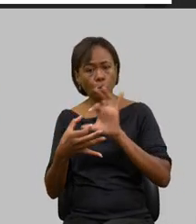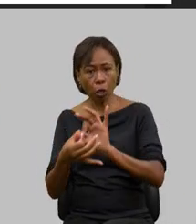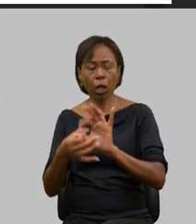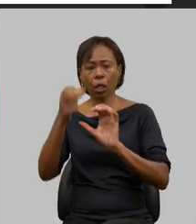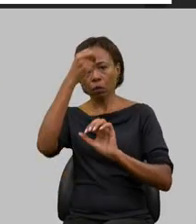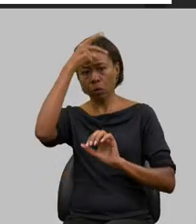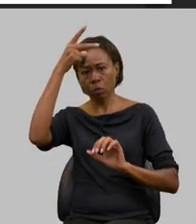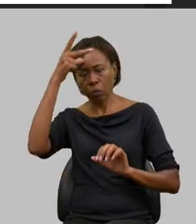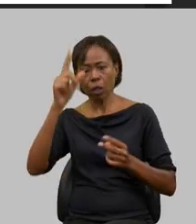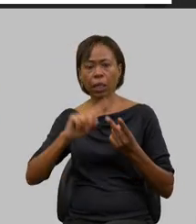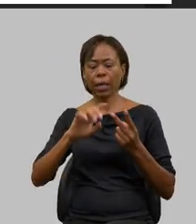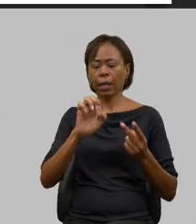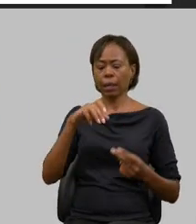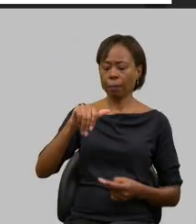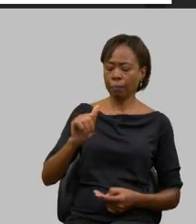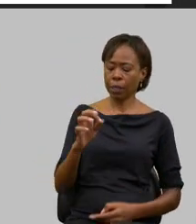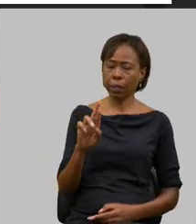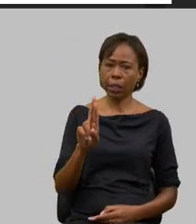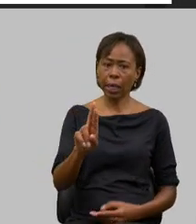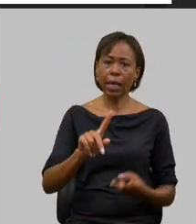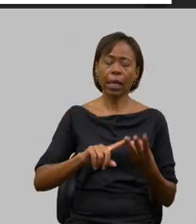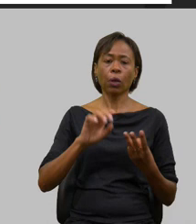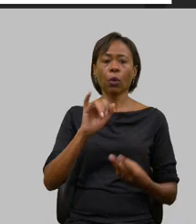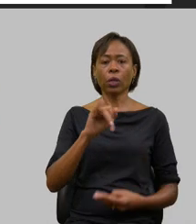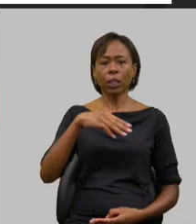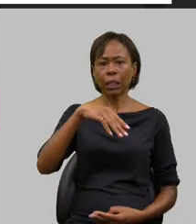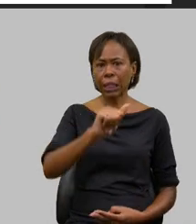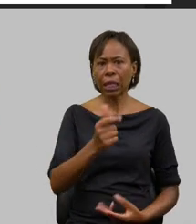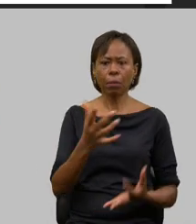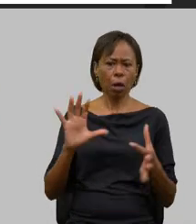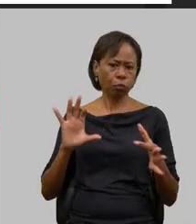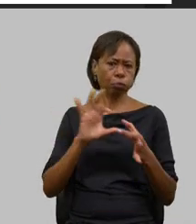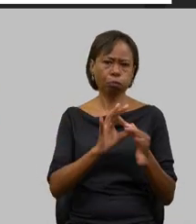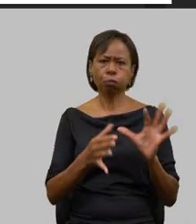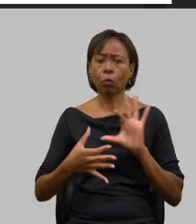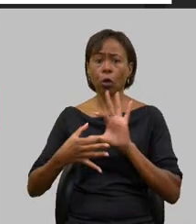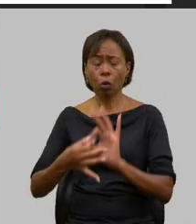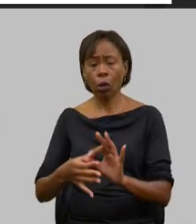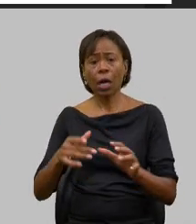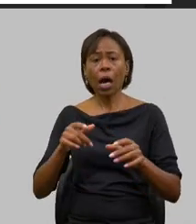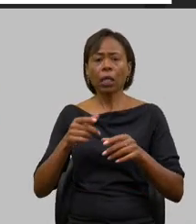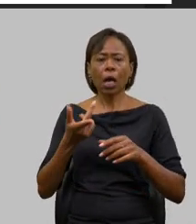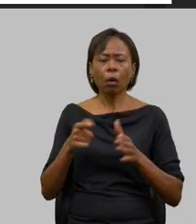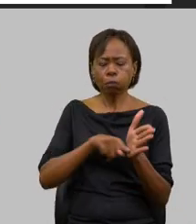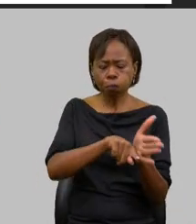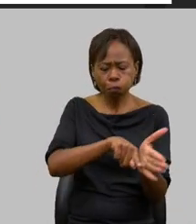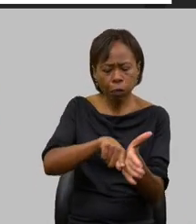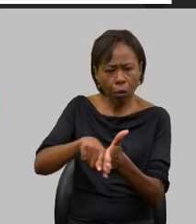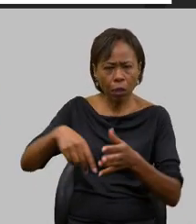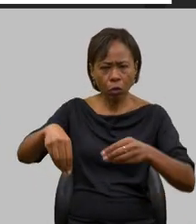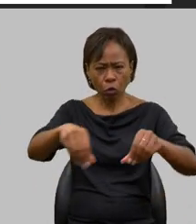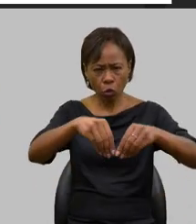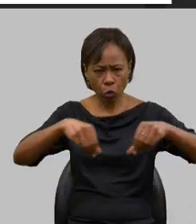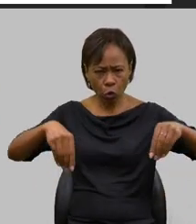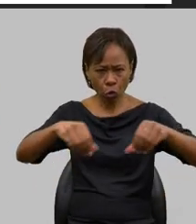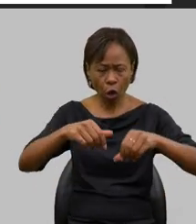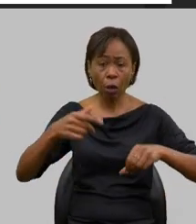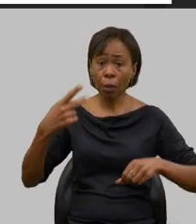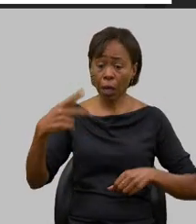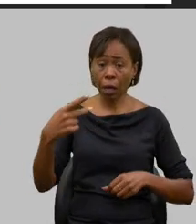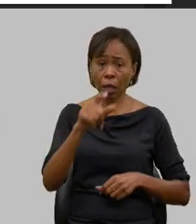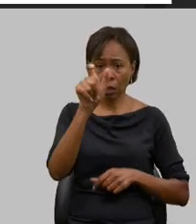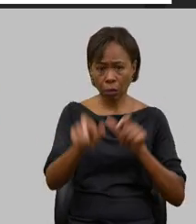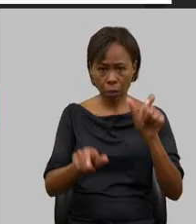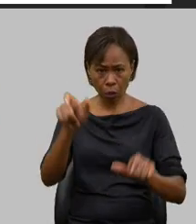EMATÉ envolvemos o IMA nós estamos fazendo análise de solo para esses produtores pequenos produtores selecionados através do perfil de